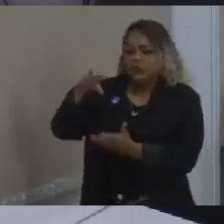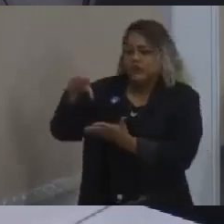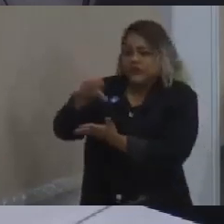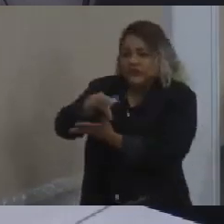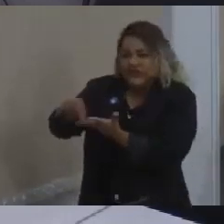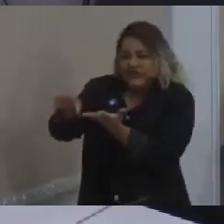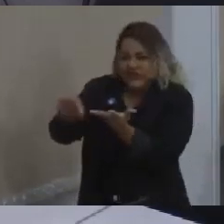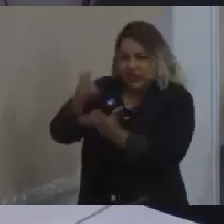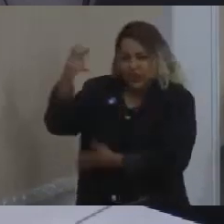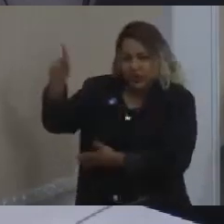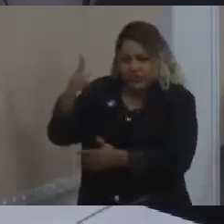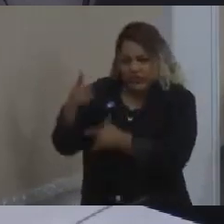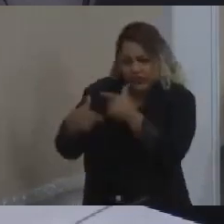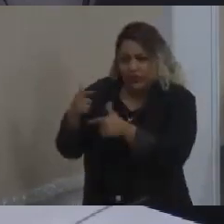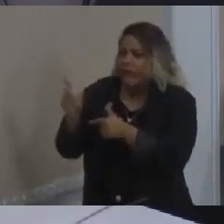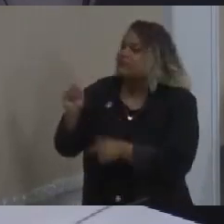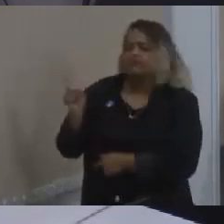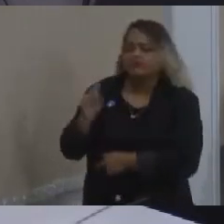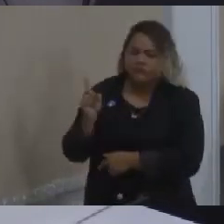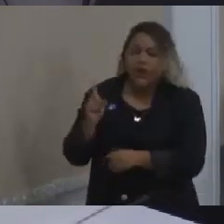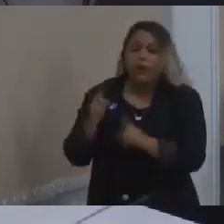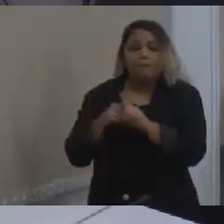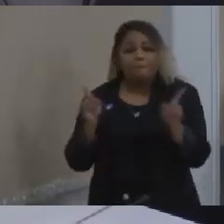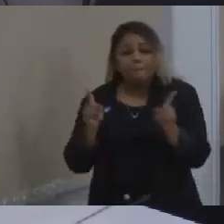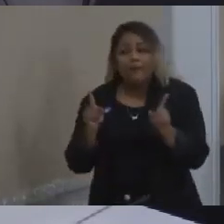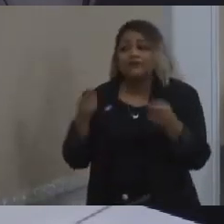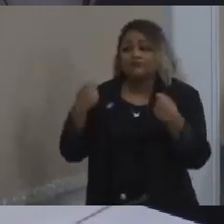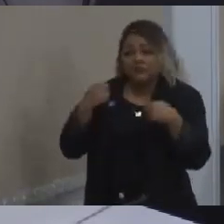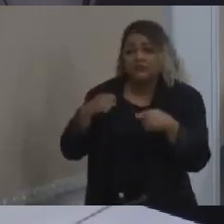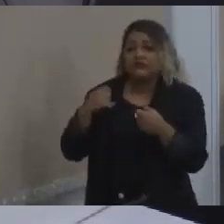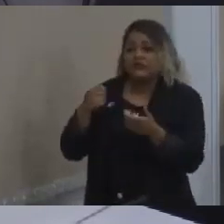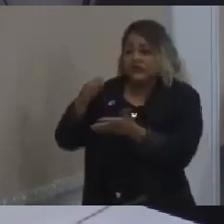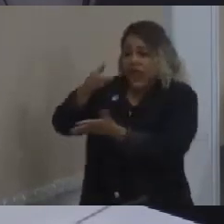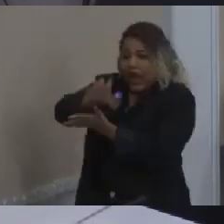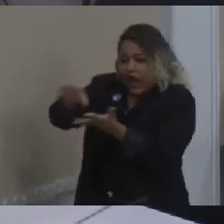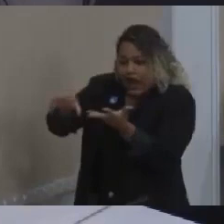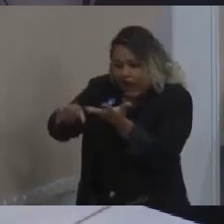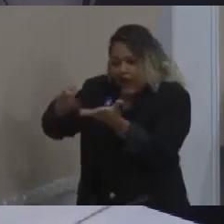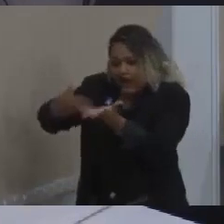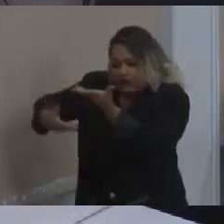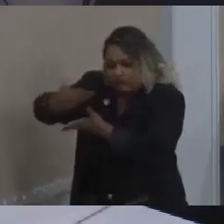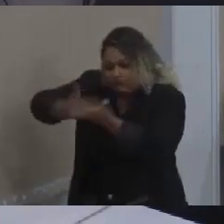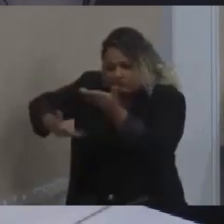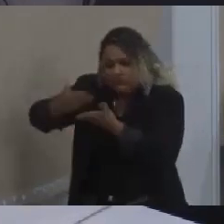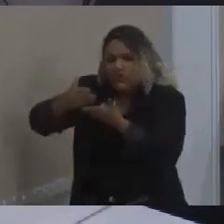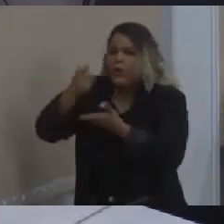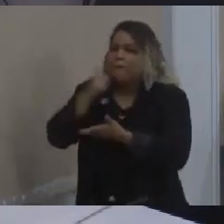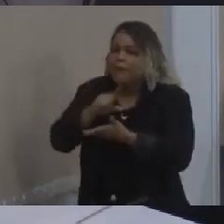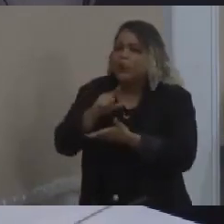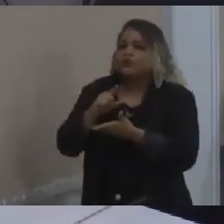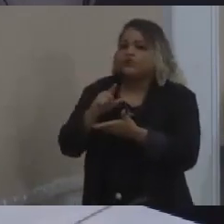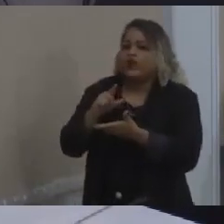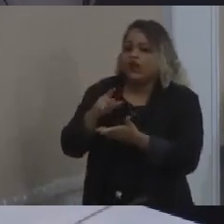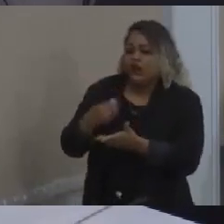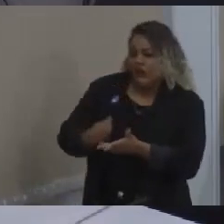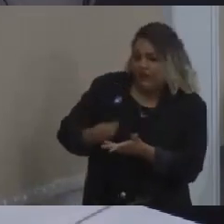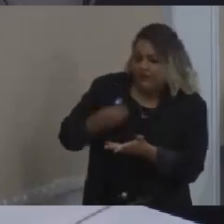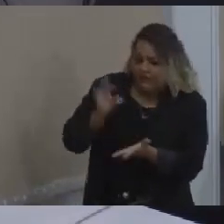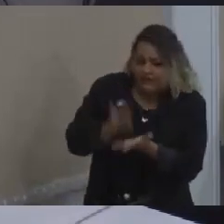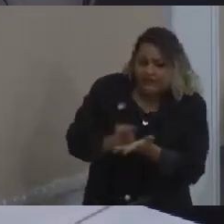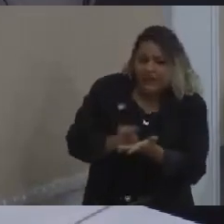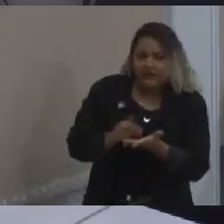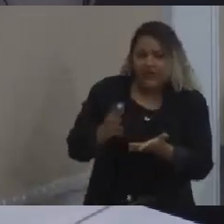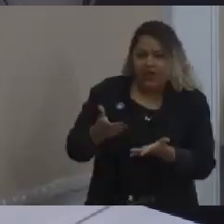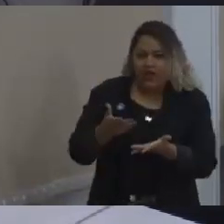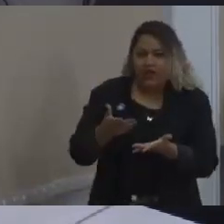a gente não criar uma articulação efetiva entre as áreas e garantir os recursos orçamentários para que isso rode na prática, infelizmente